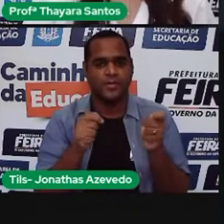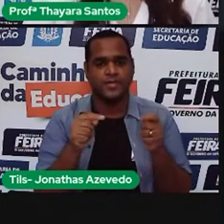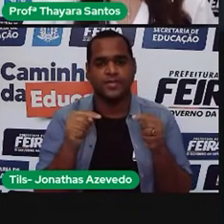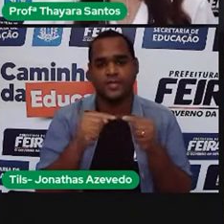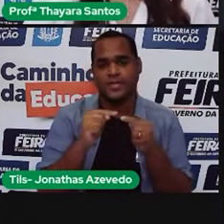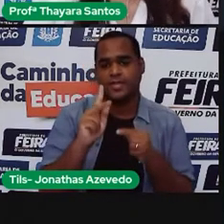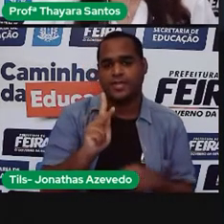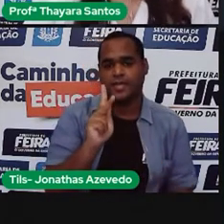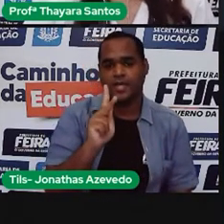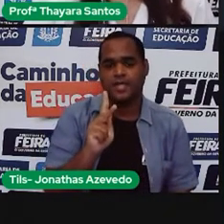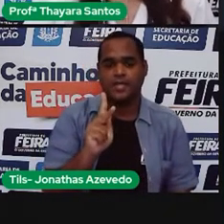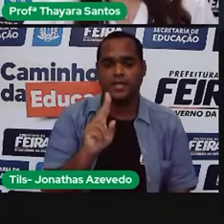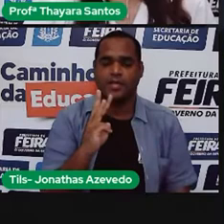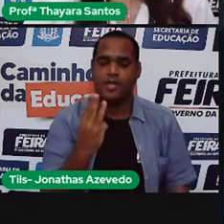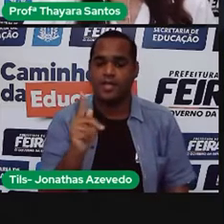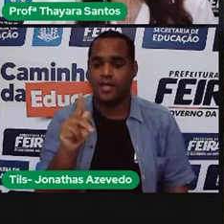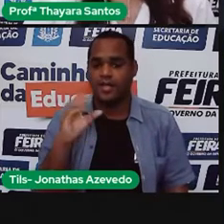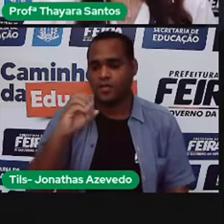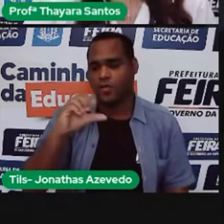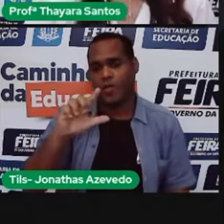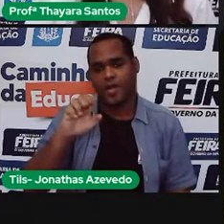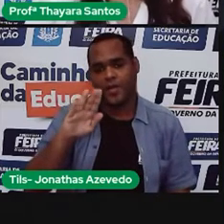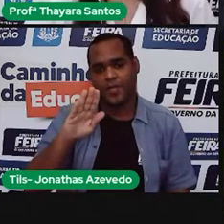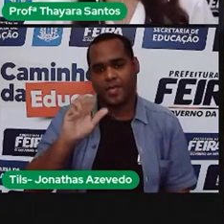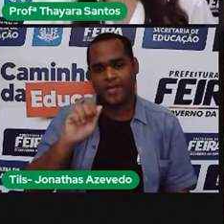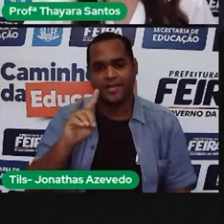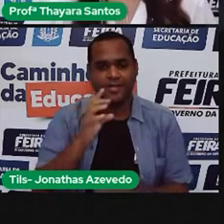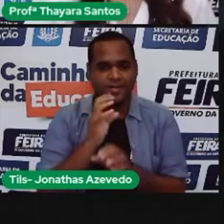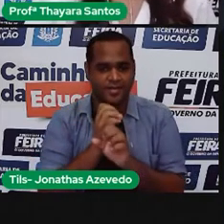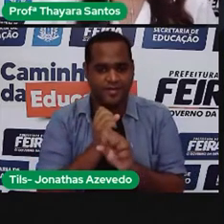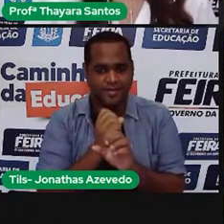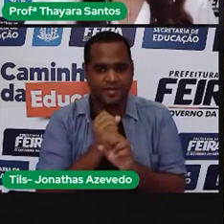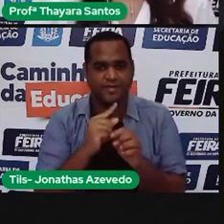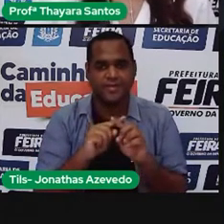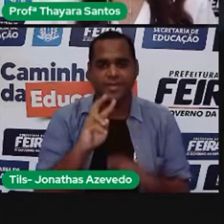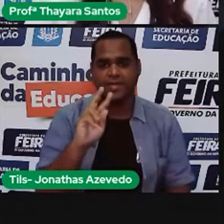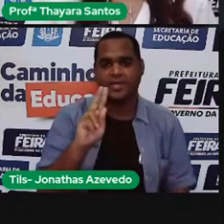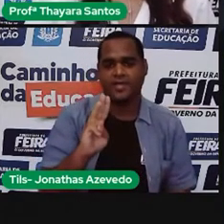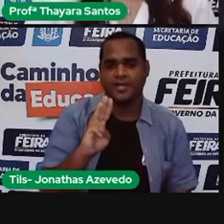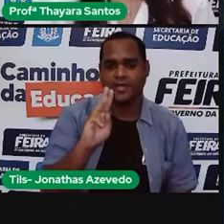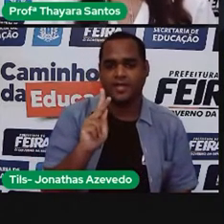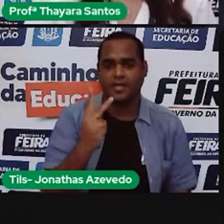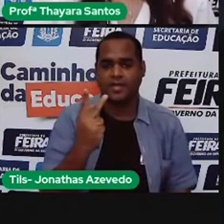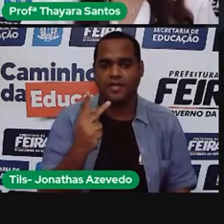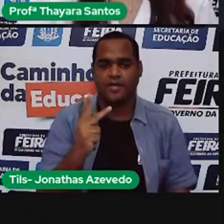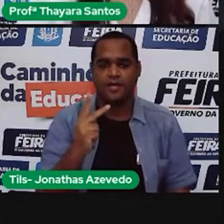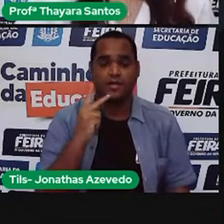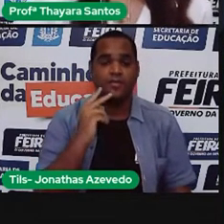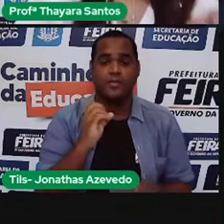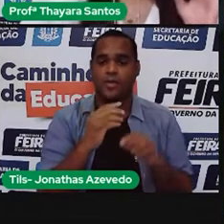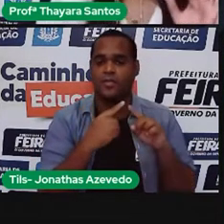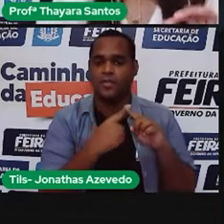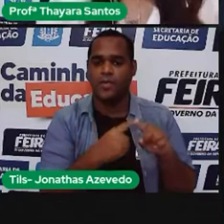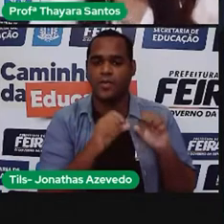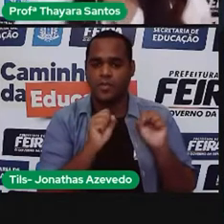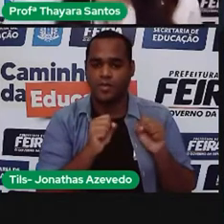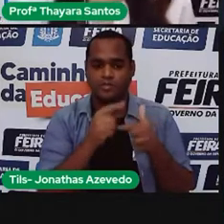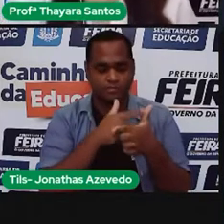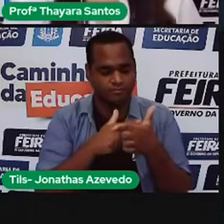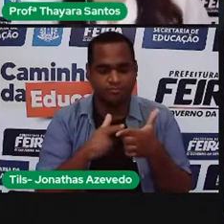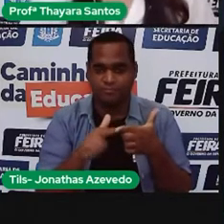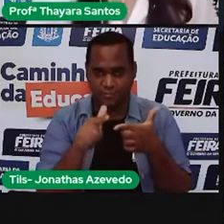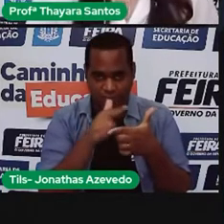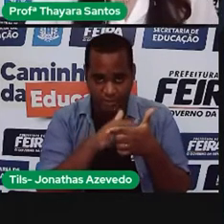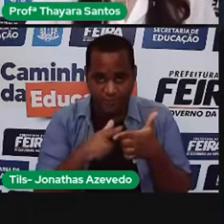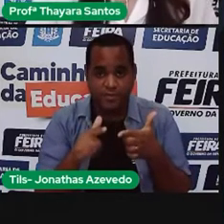a Coelba utiliza, que é o quilowatt hora, é só multiplicar, multiplicar não, desculpa, dividir